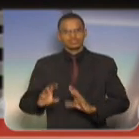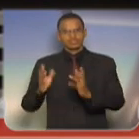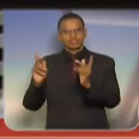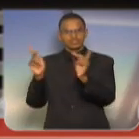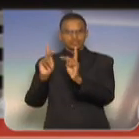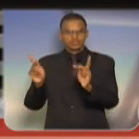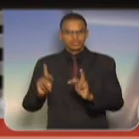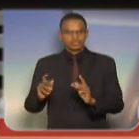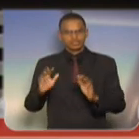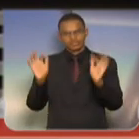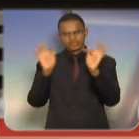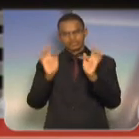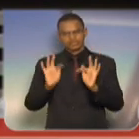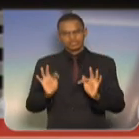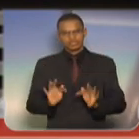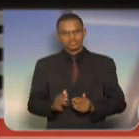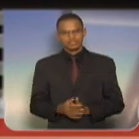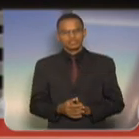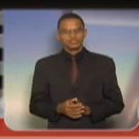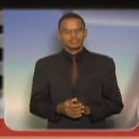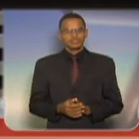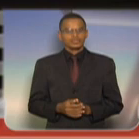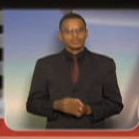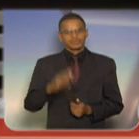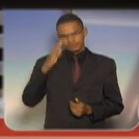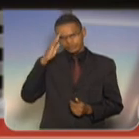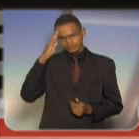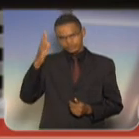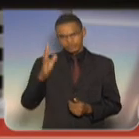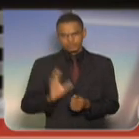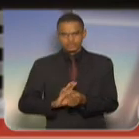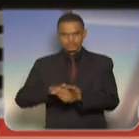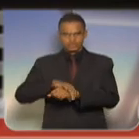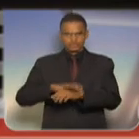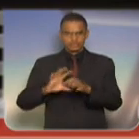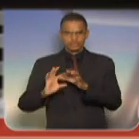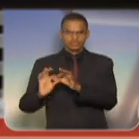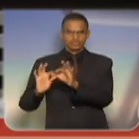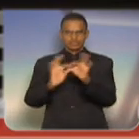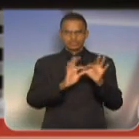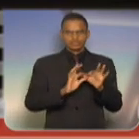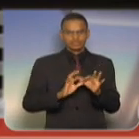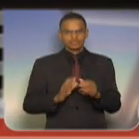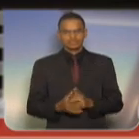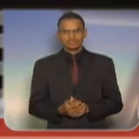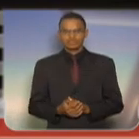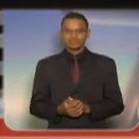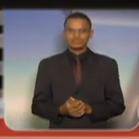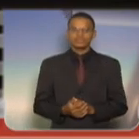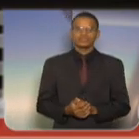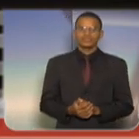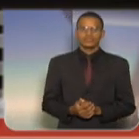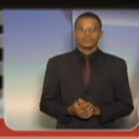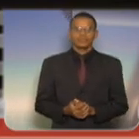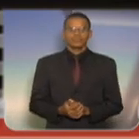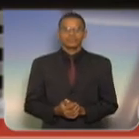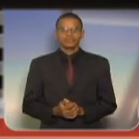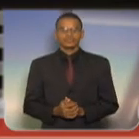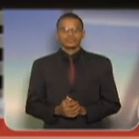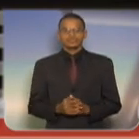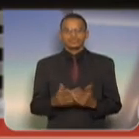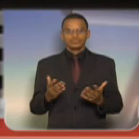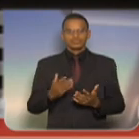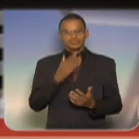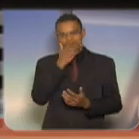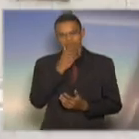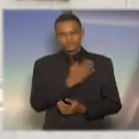paz, muita felicidade, principalmente com segurança e harmonia. Tem a palavra o nobre deputado comandante Coronel